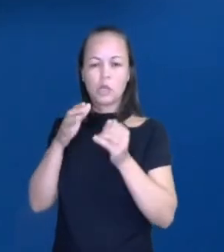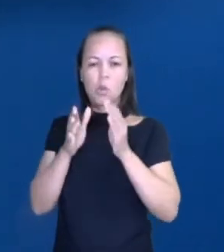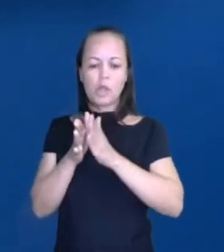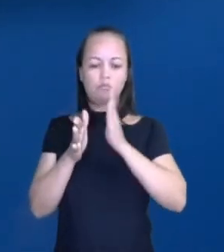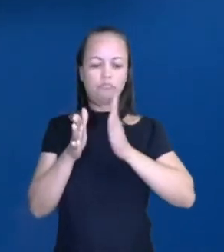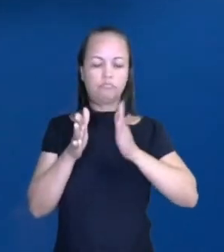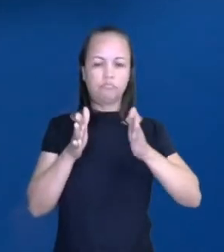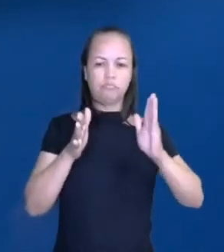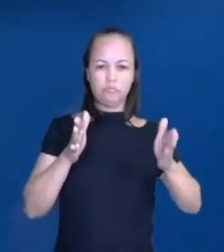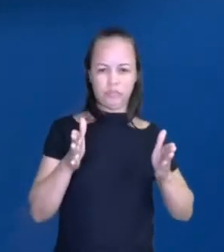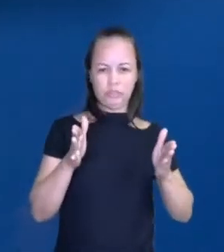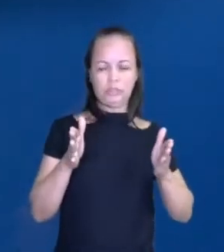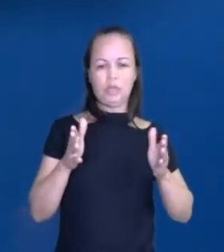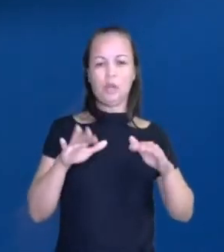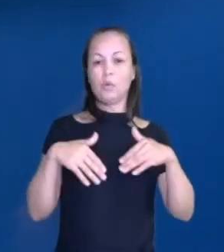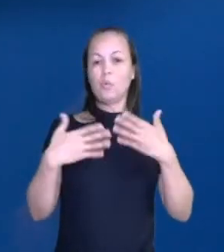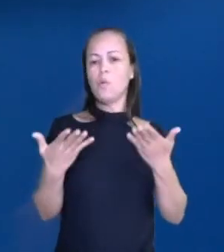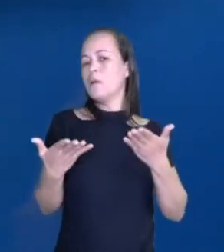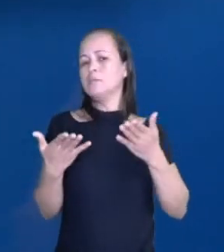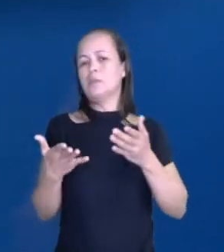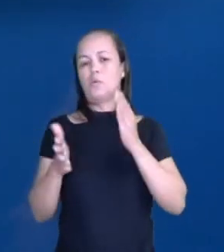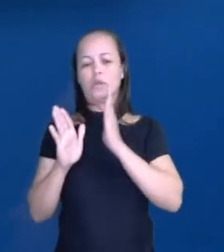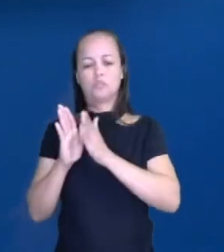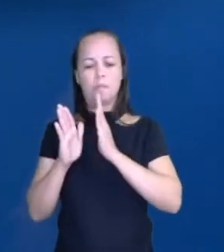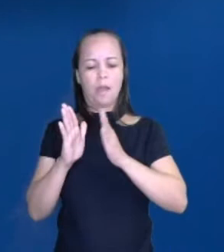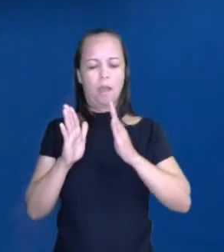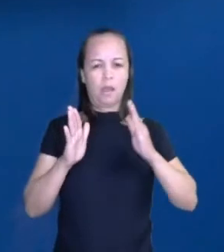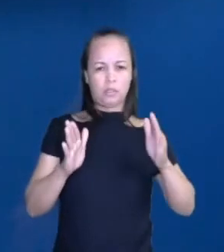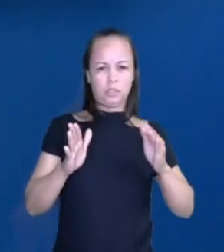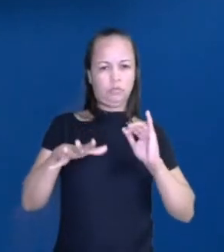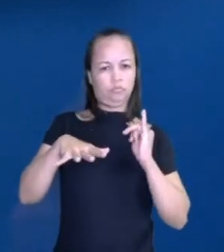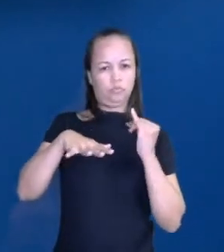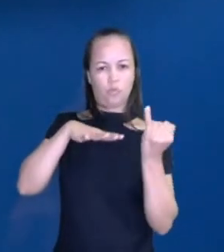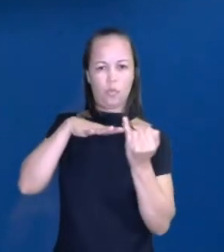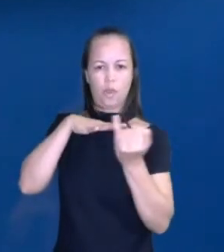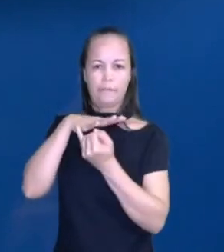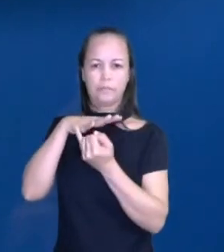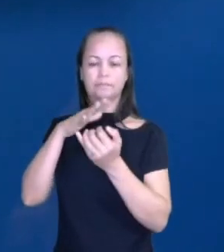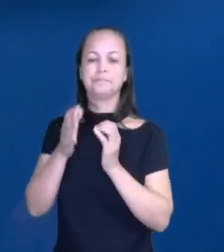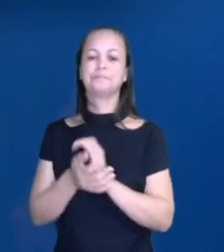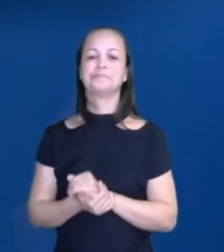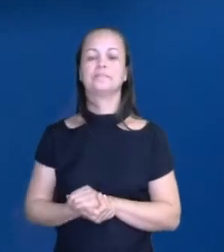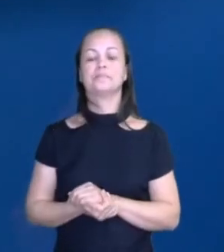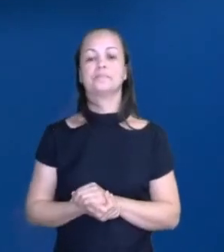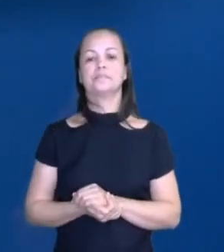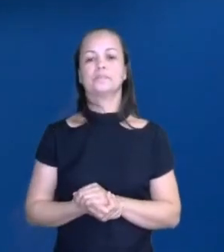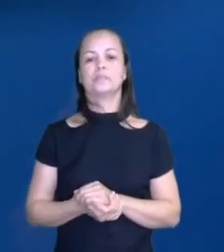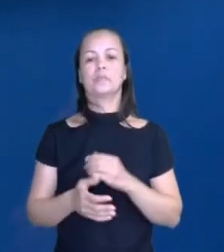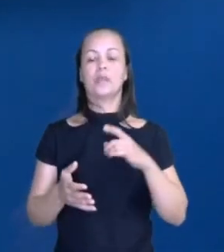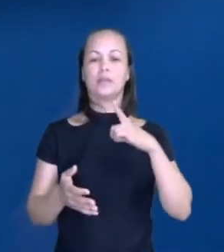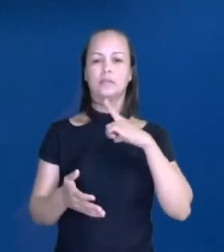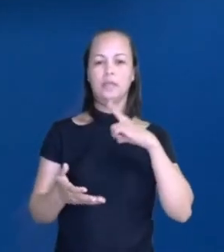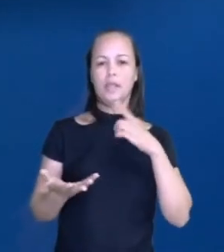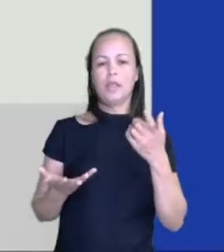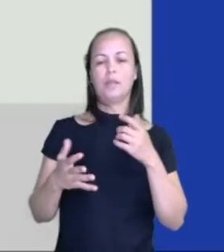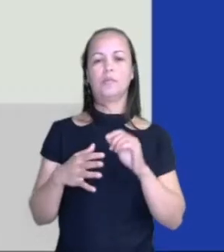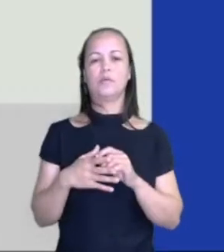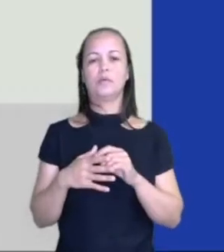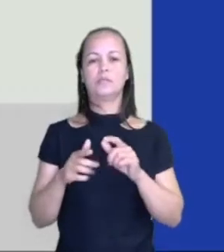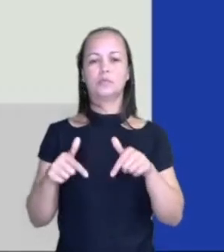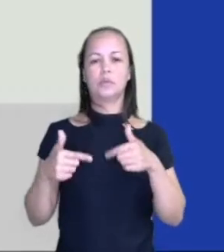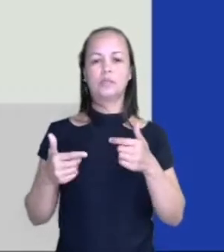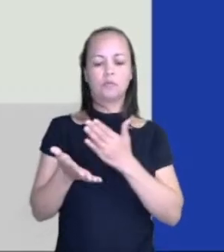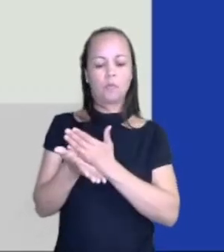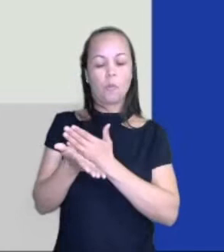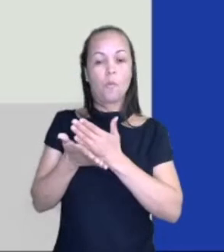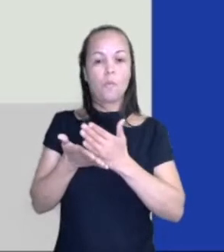Vamos saber quais são as partes do enredo. Bom, temos a situação inicial.